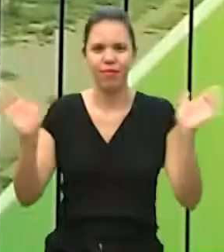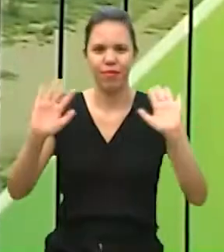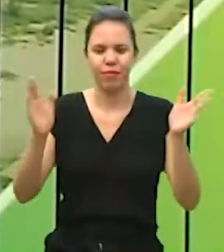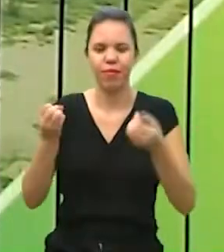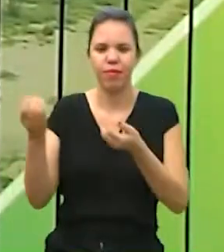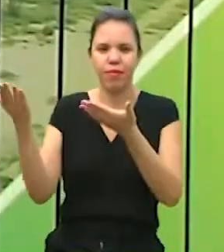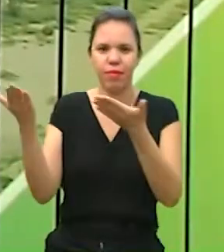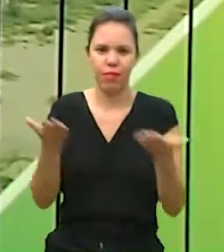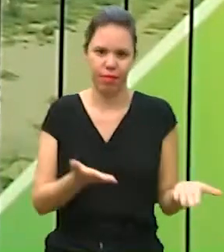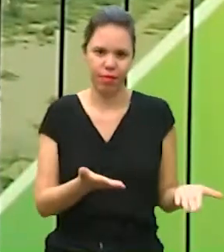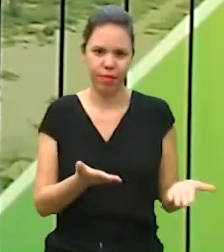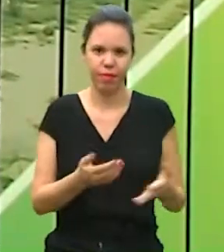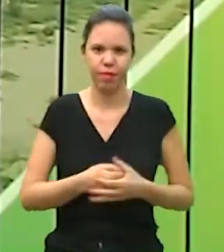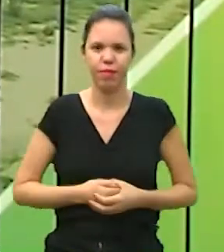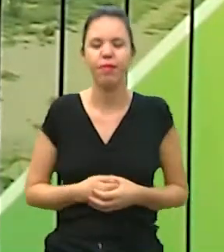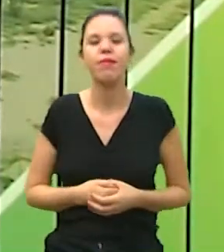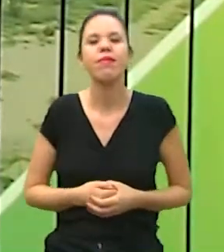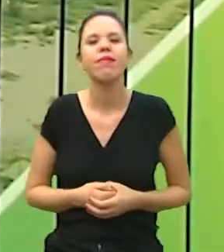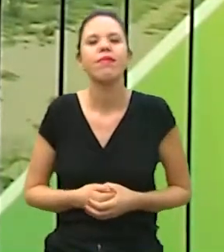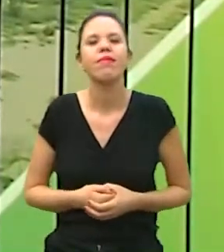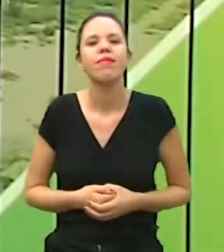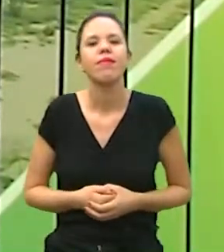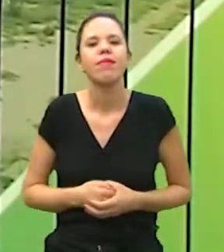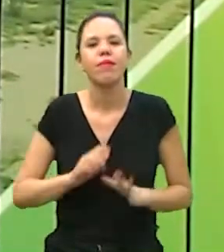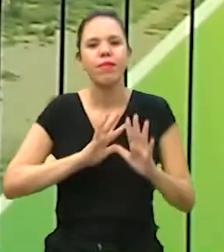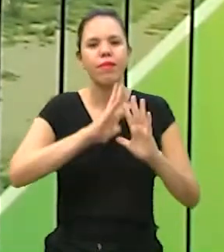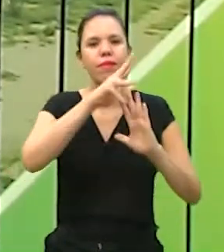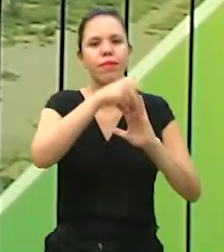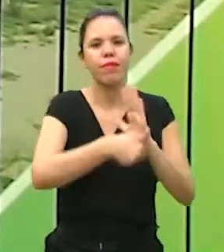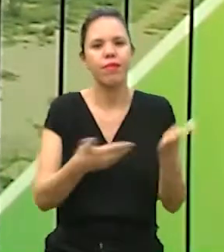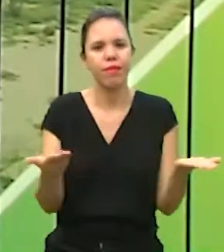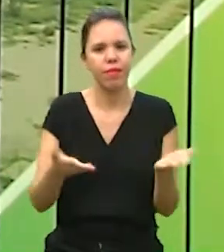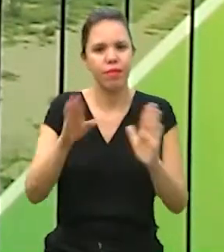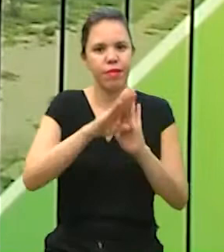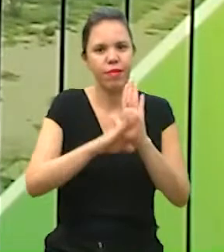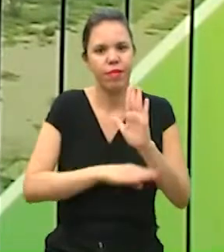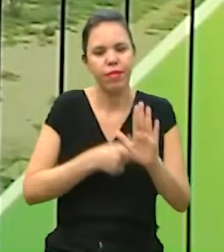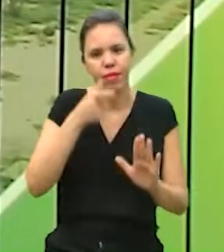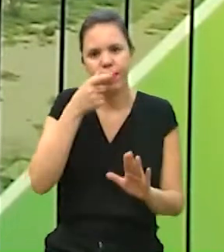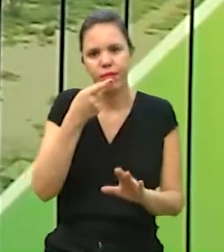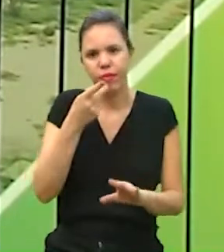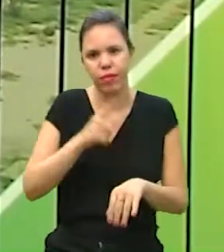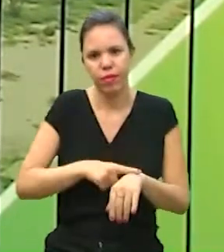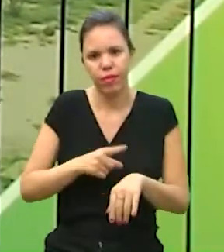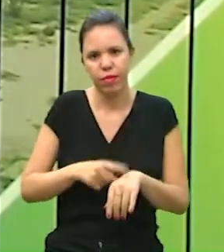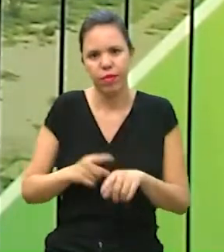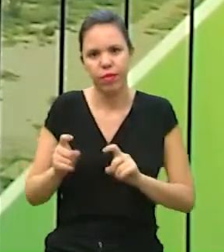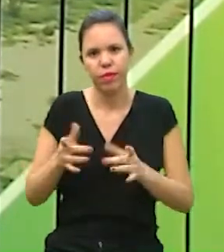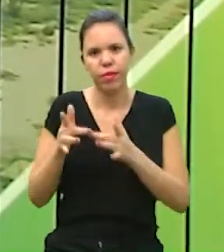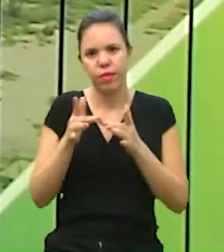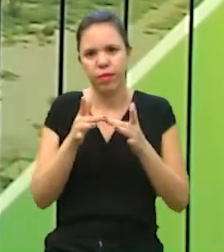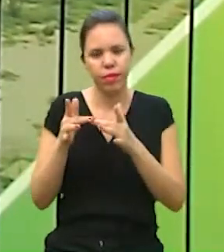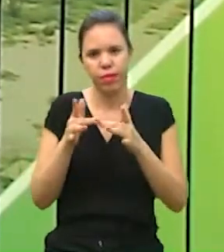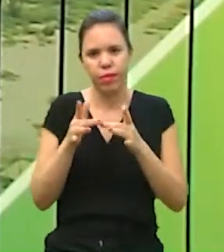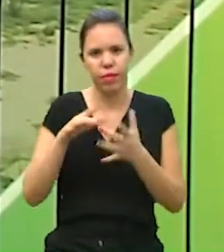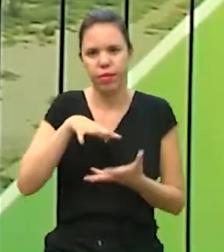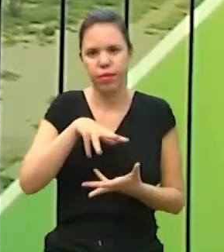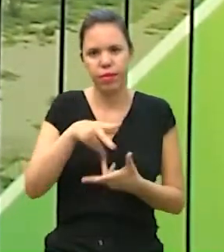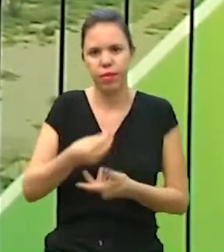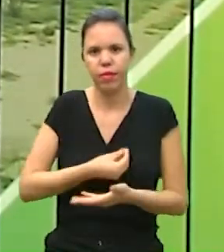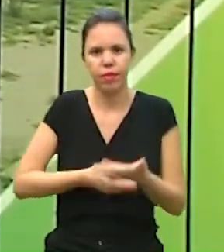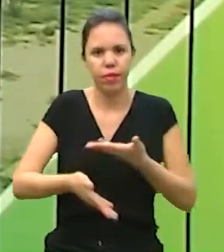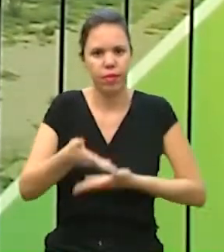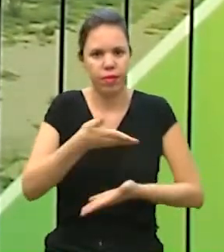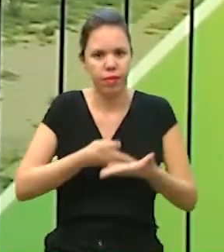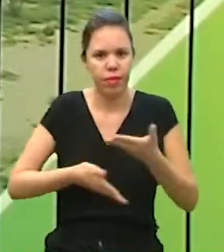Olá, seja muito bem-vindo, muito bem-vinda ao Giro Ambiental Está No Ar e é hora de falar da nossa relação com o mundo